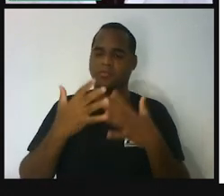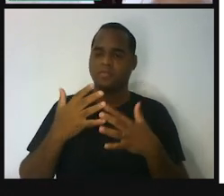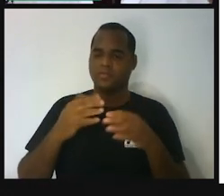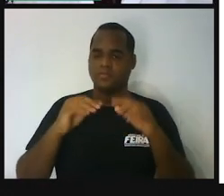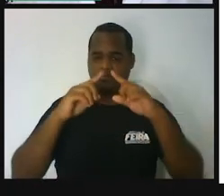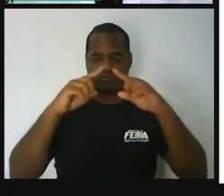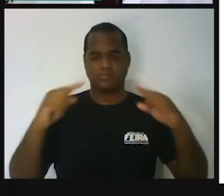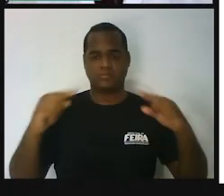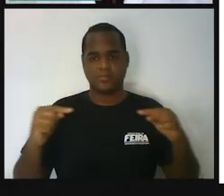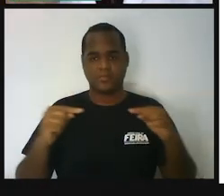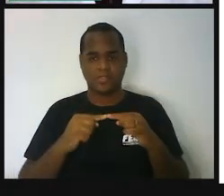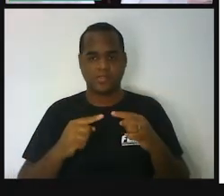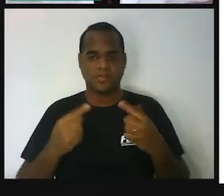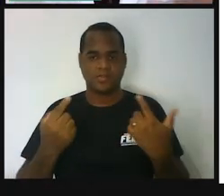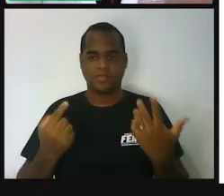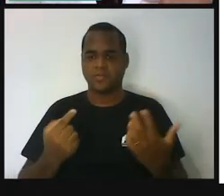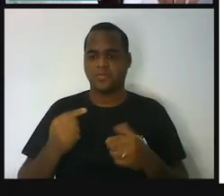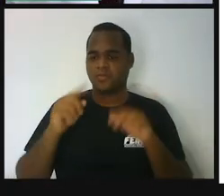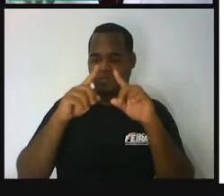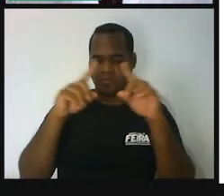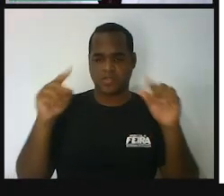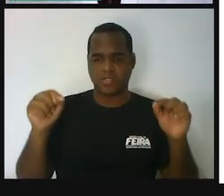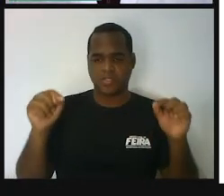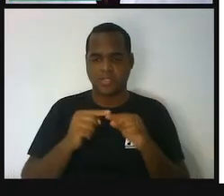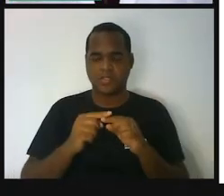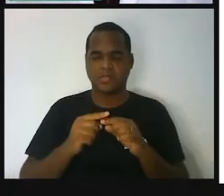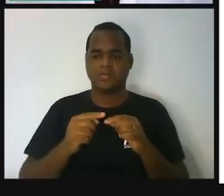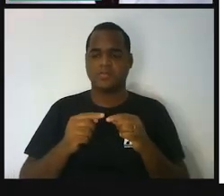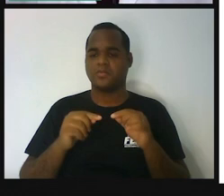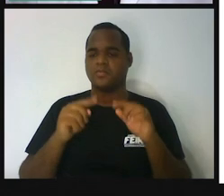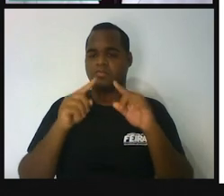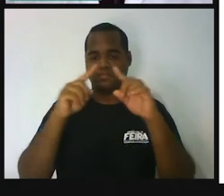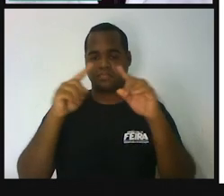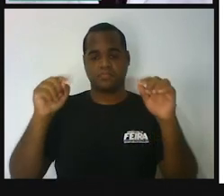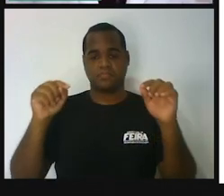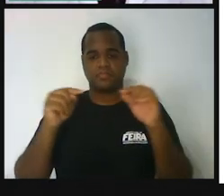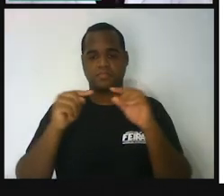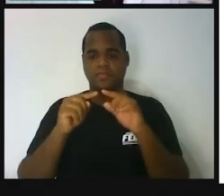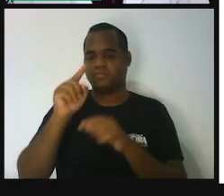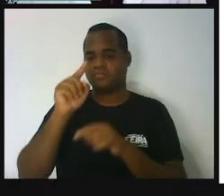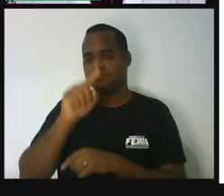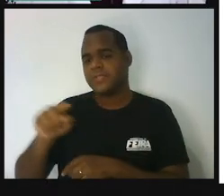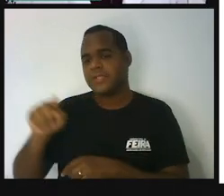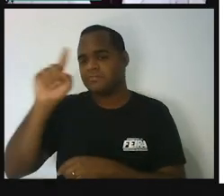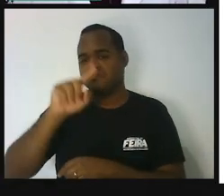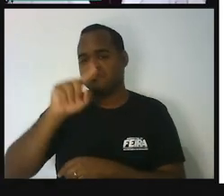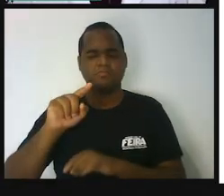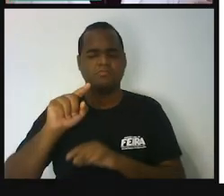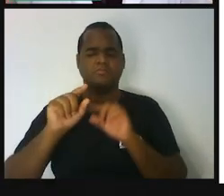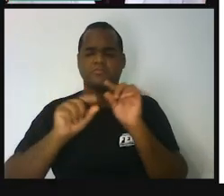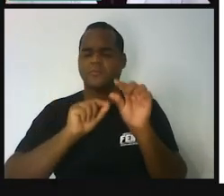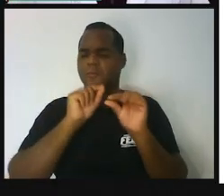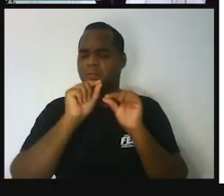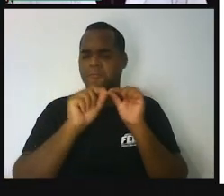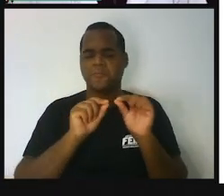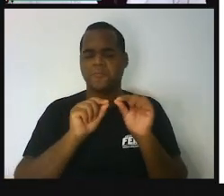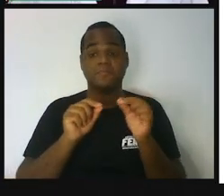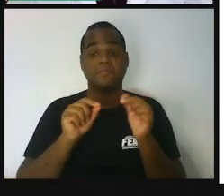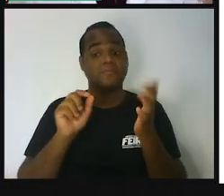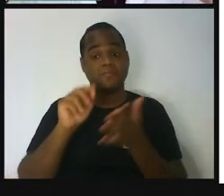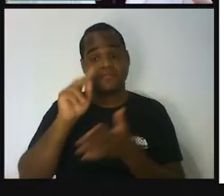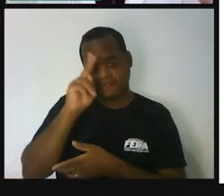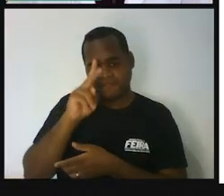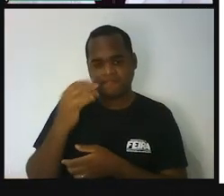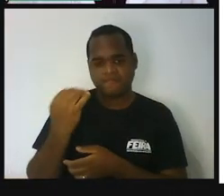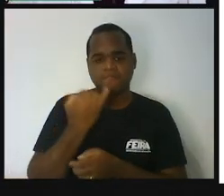triângulo, um quadrado, um retângulo, um círculo, uma circunferência? O que é que te lembra? Bom, e aí você vai começar